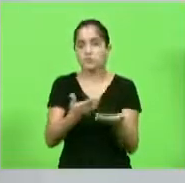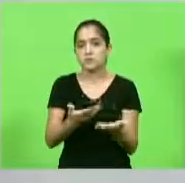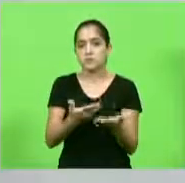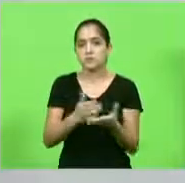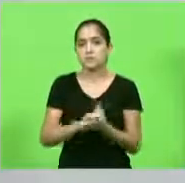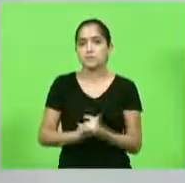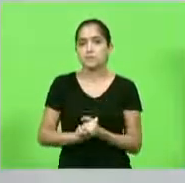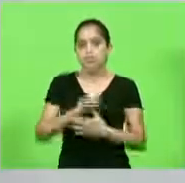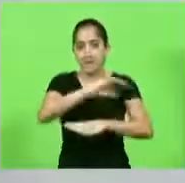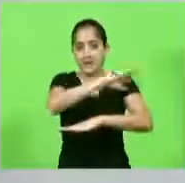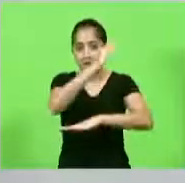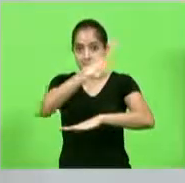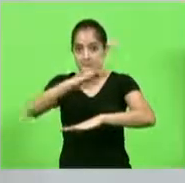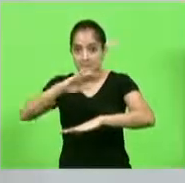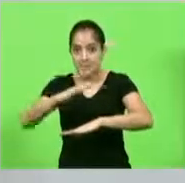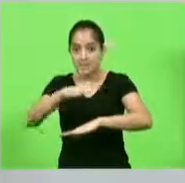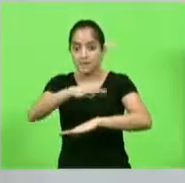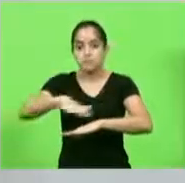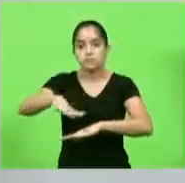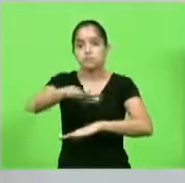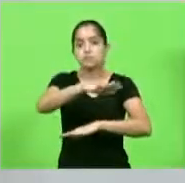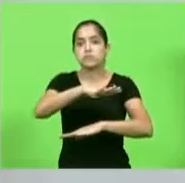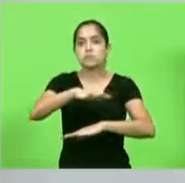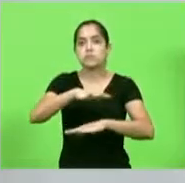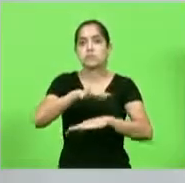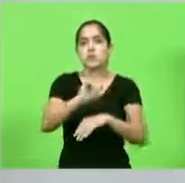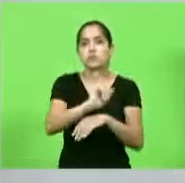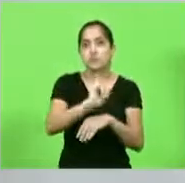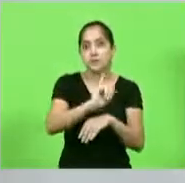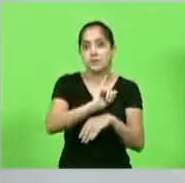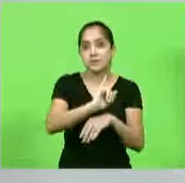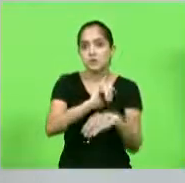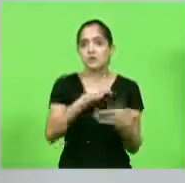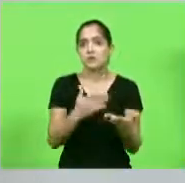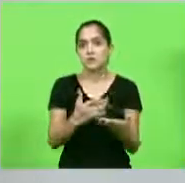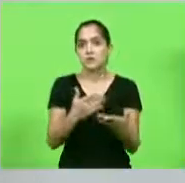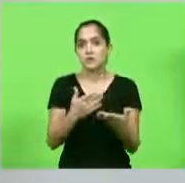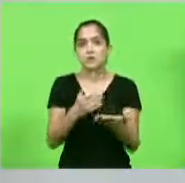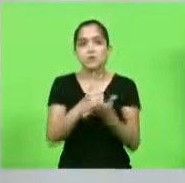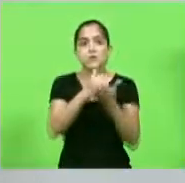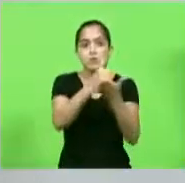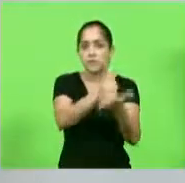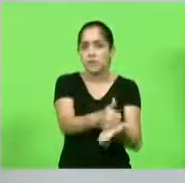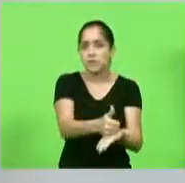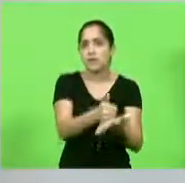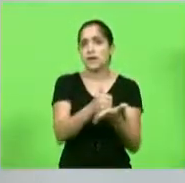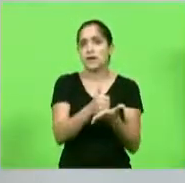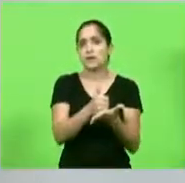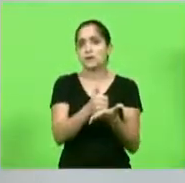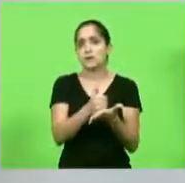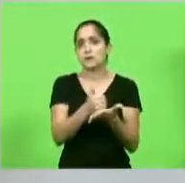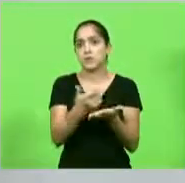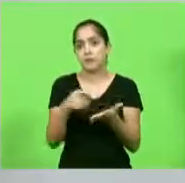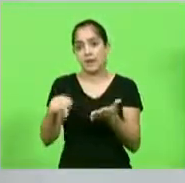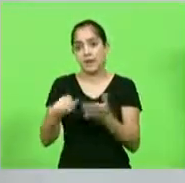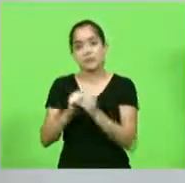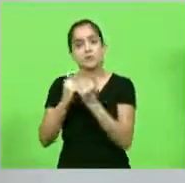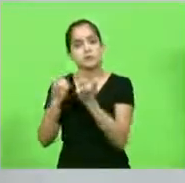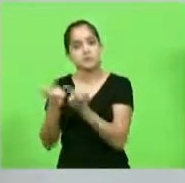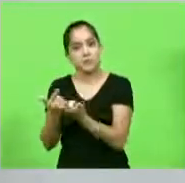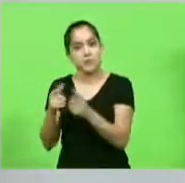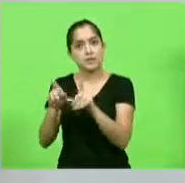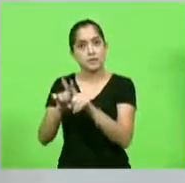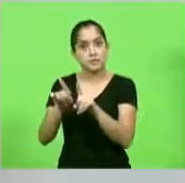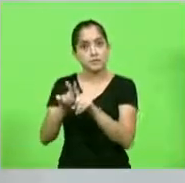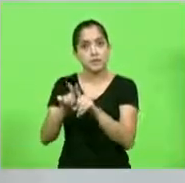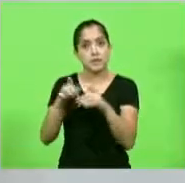que compõem o Parque Nacional Serra do Itajaí para que tenham o amparo não só da Assembleia Legislativa